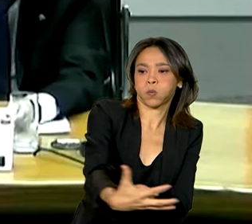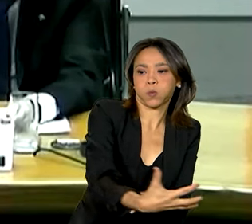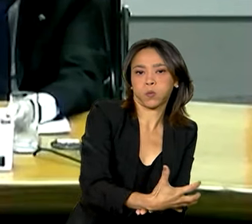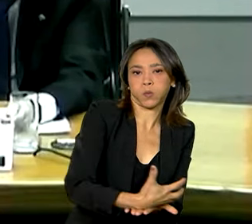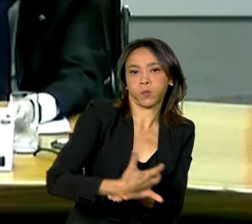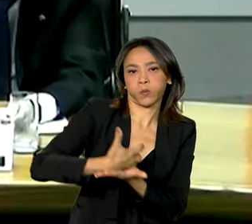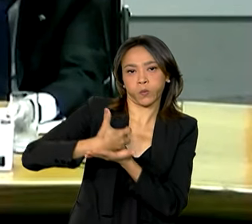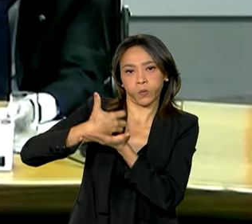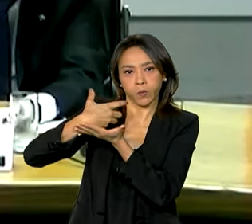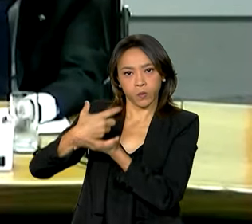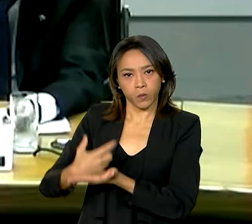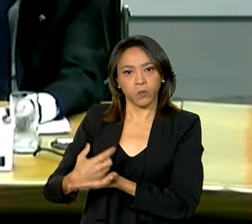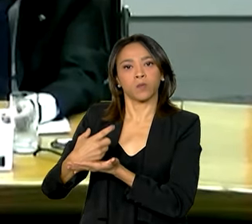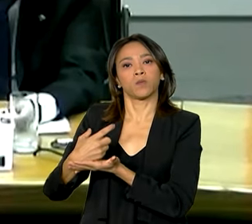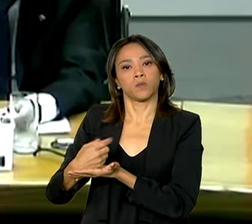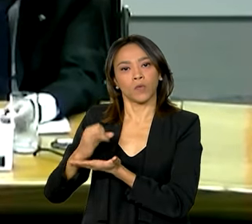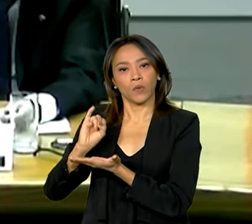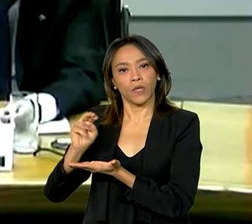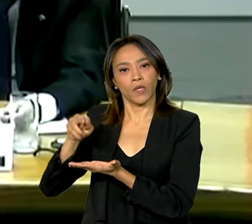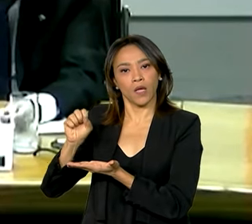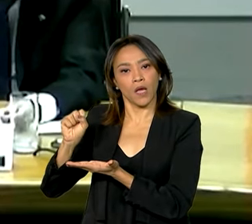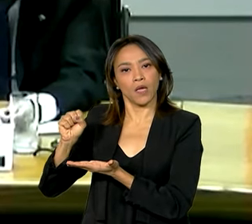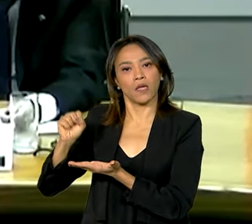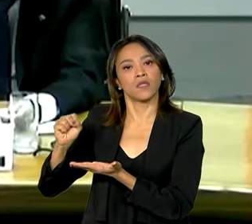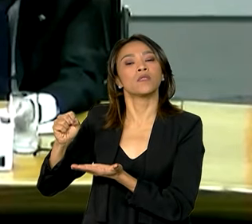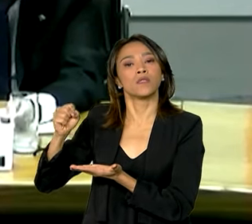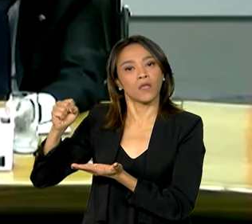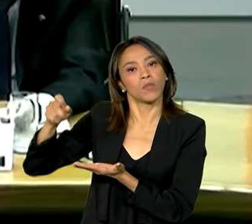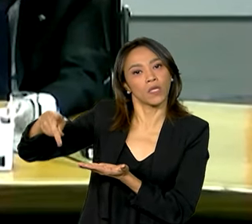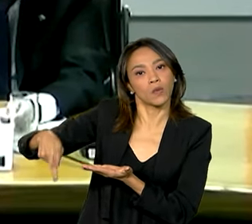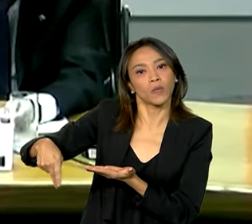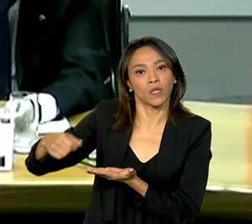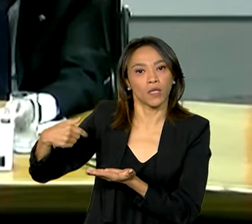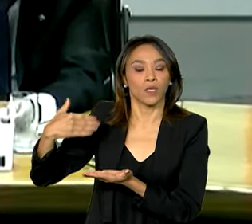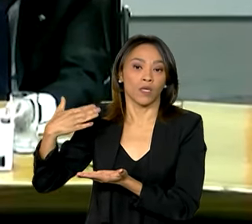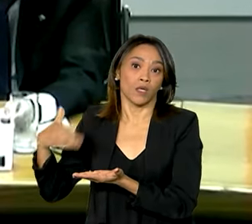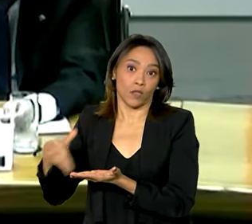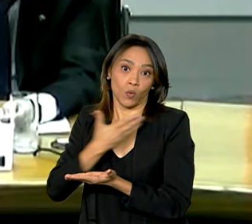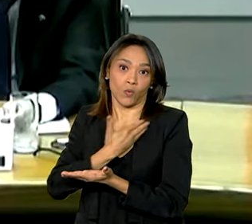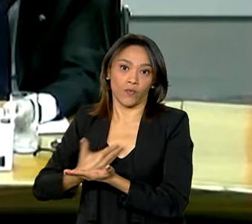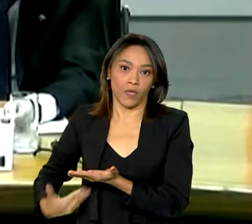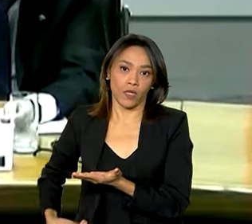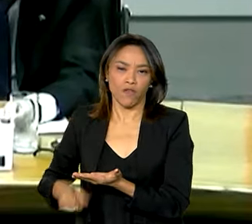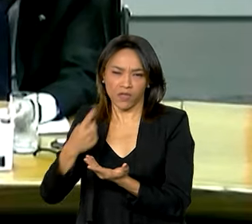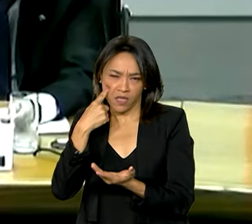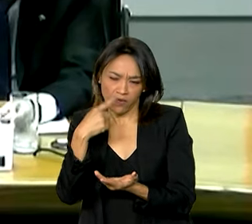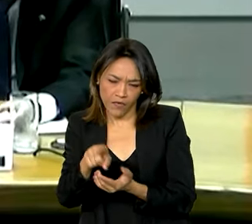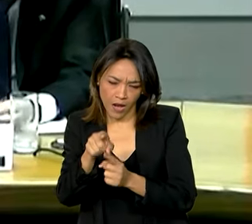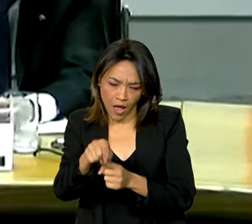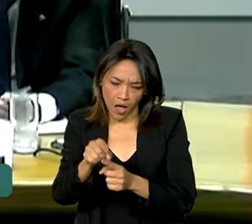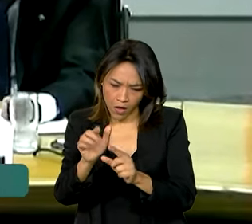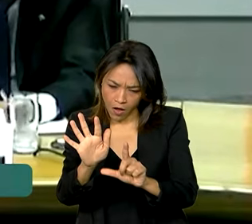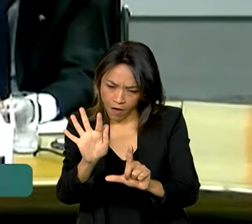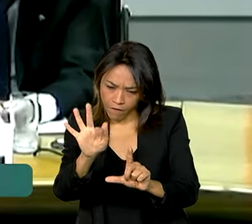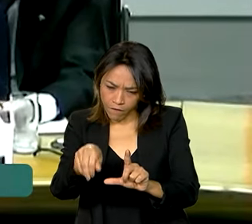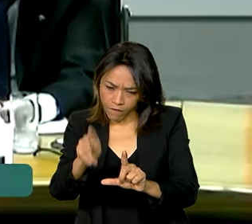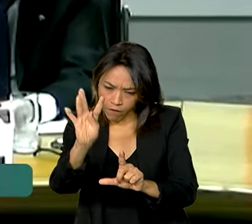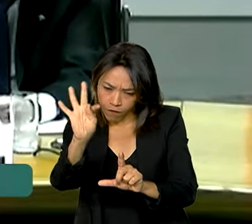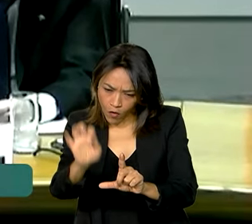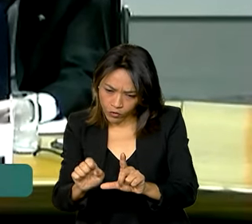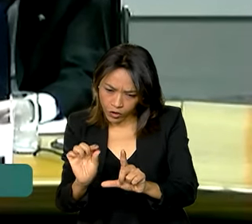contribuição previdenciária e do fonte de trabalho. Se vocês virem ali o crescimento do fonte de trabalho e da